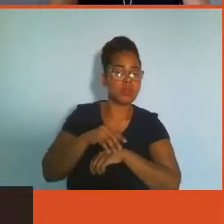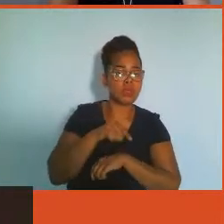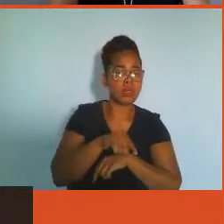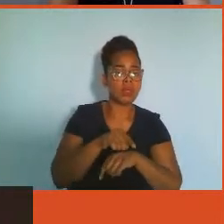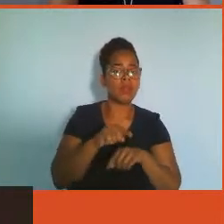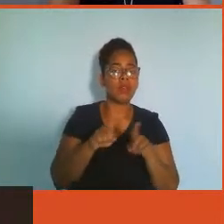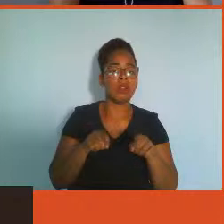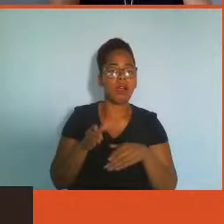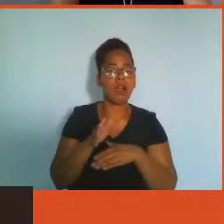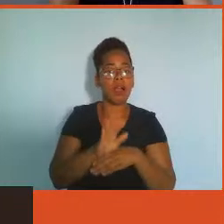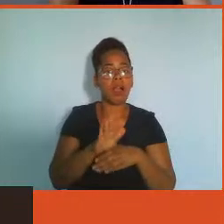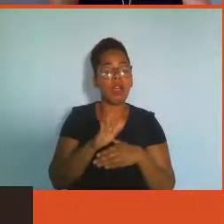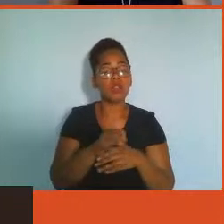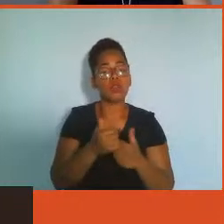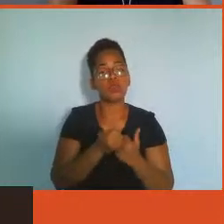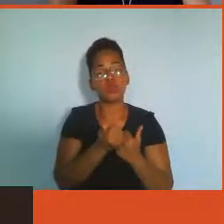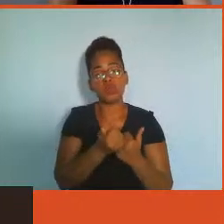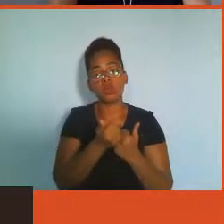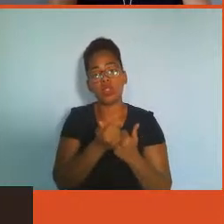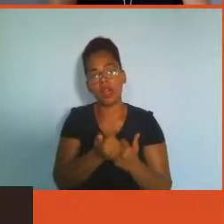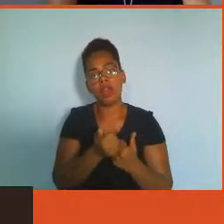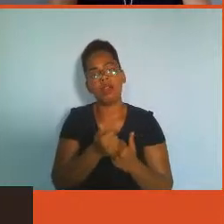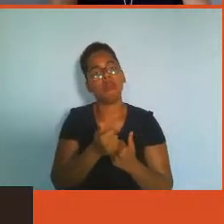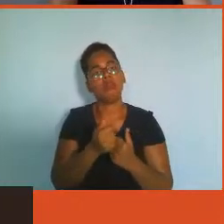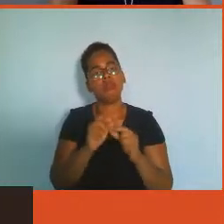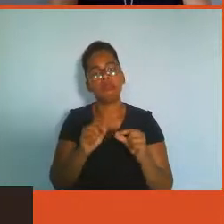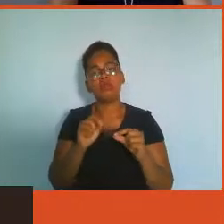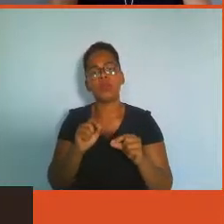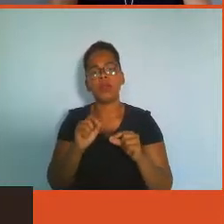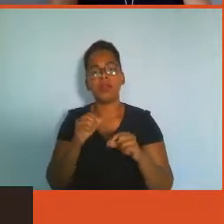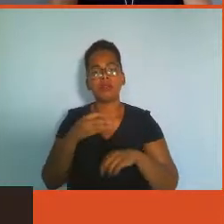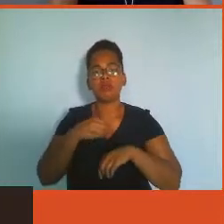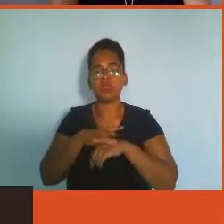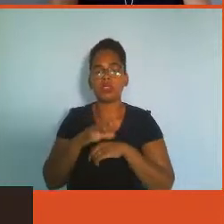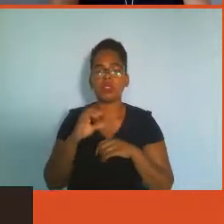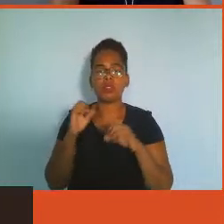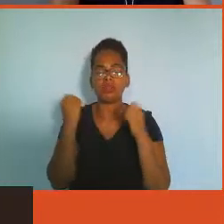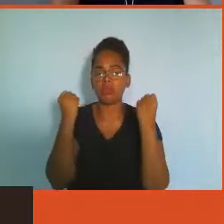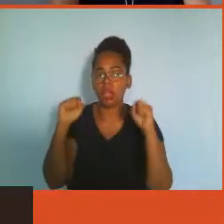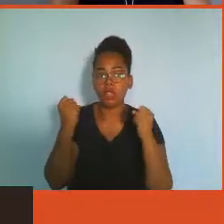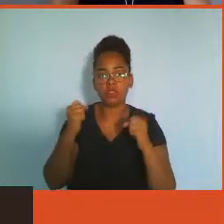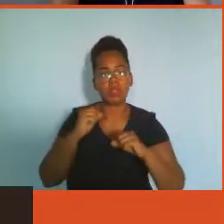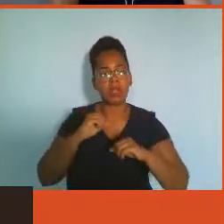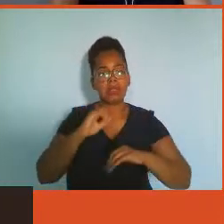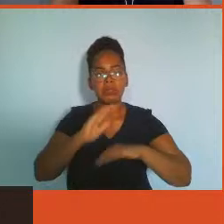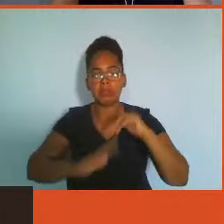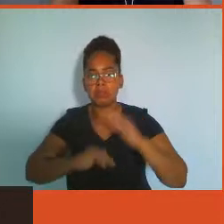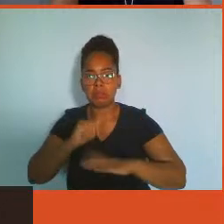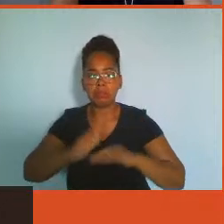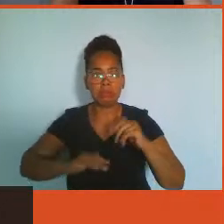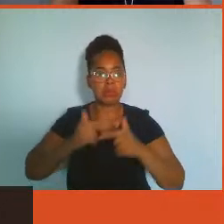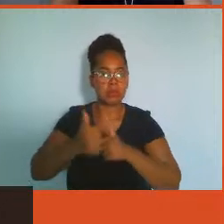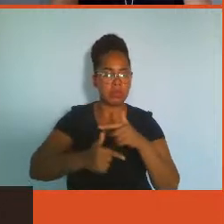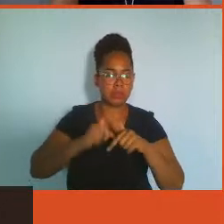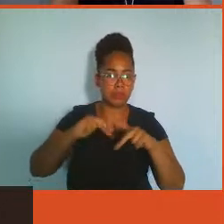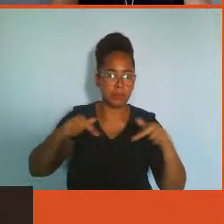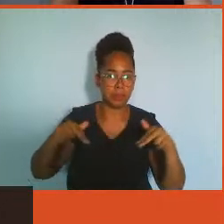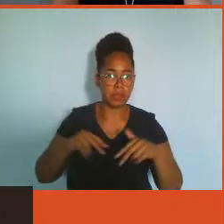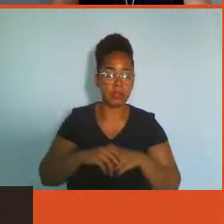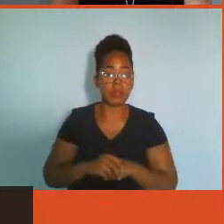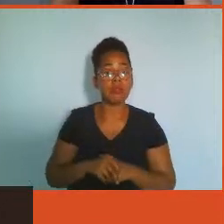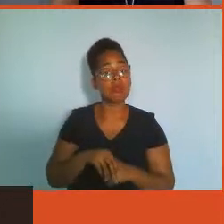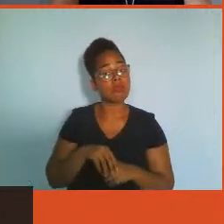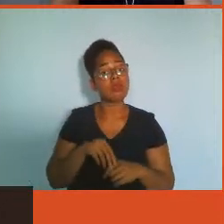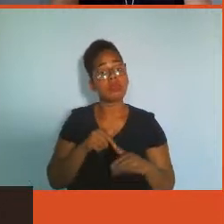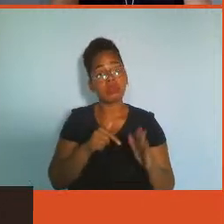colaborando para fazer a atividade, né? Isso é uma mudança que vai refletir para a empresa,